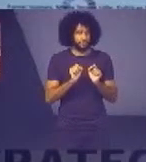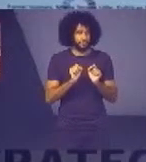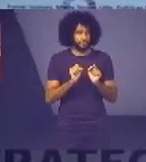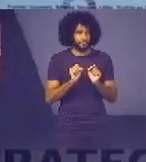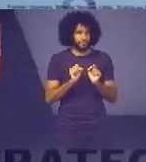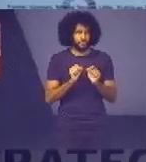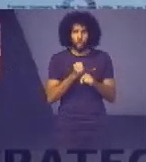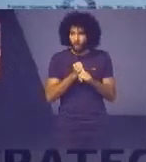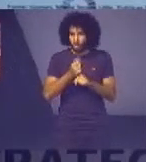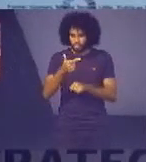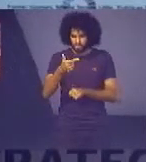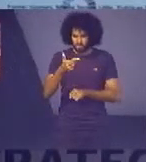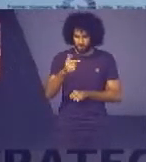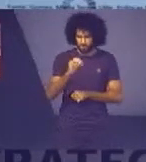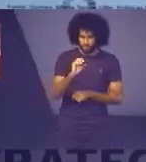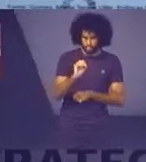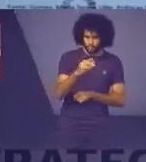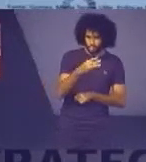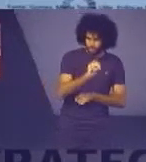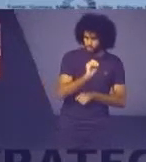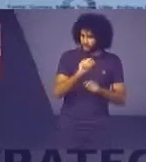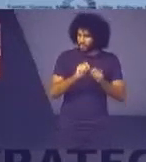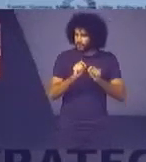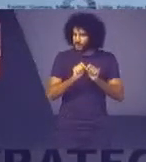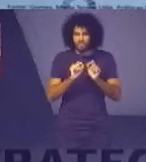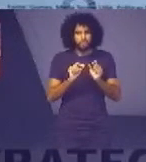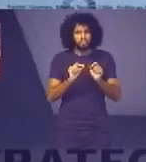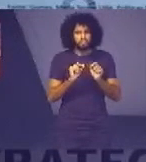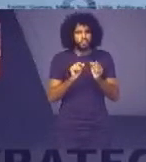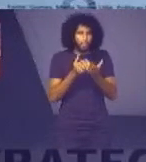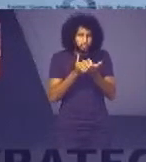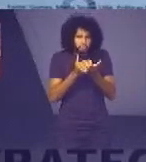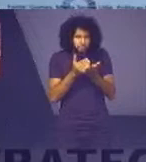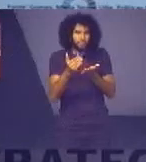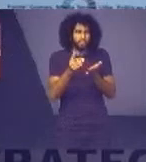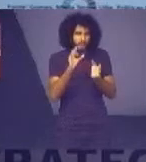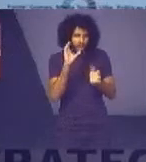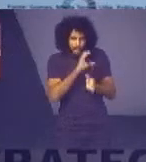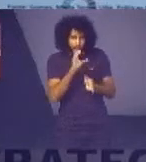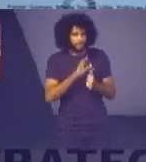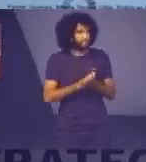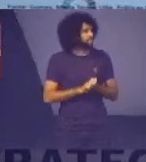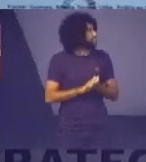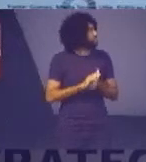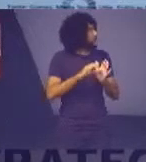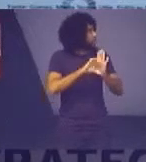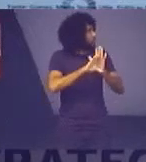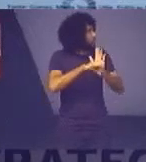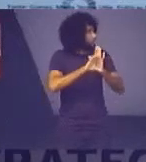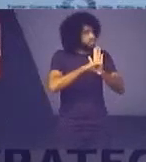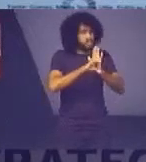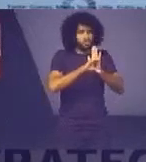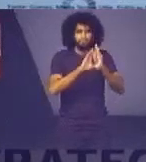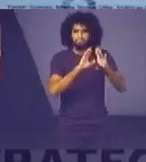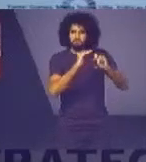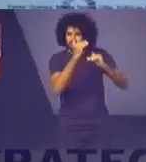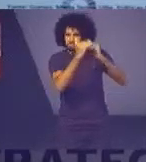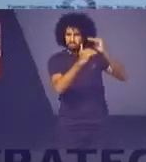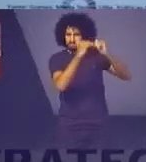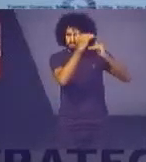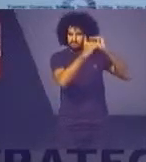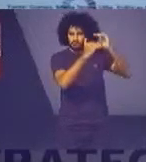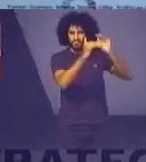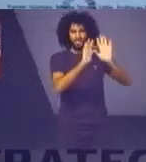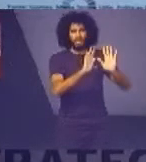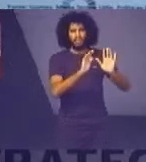introdução Conceito de Desenvolvimento Nós falamos muito em